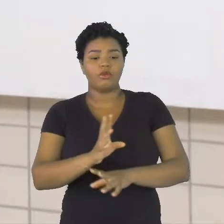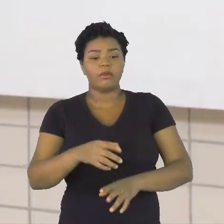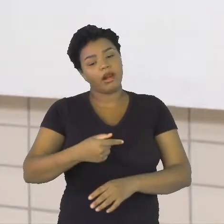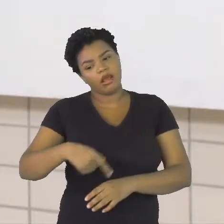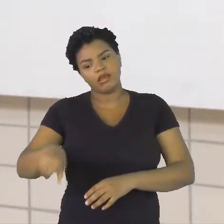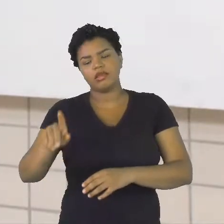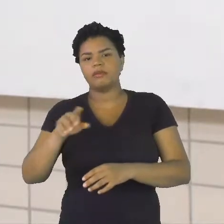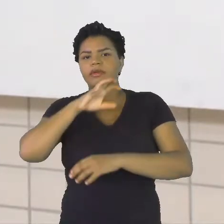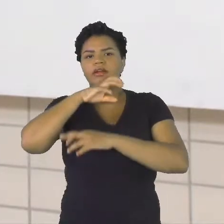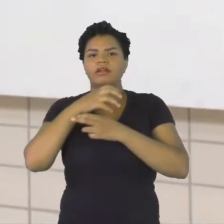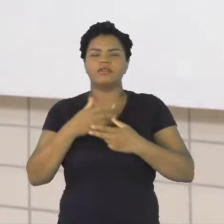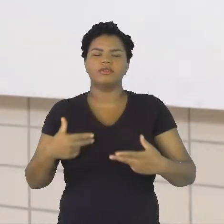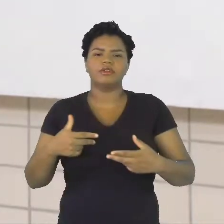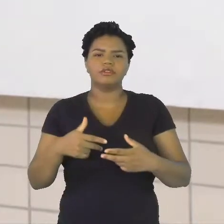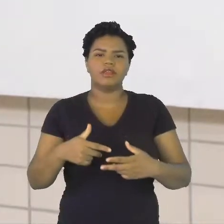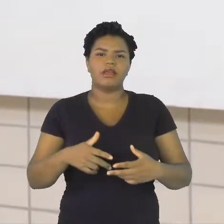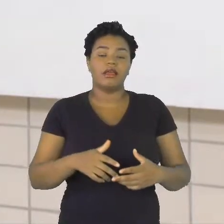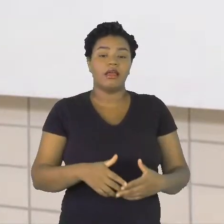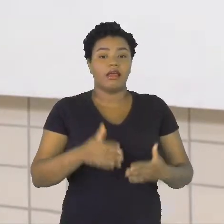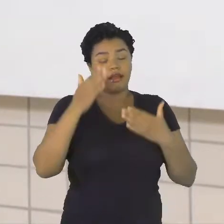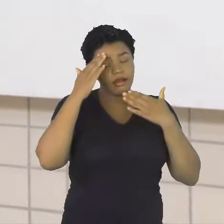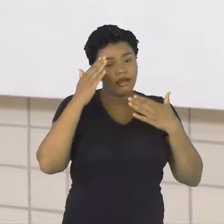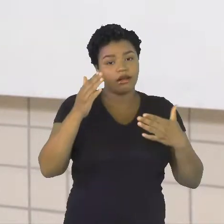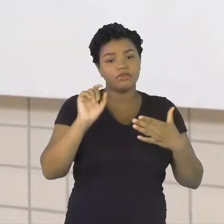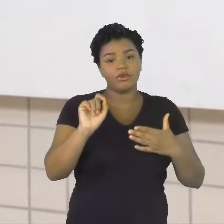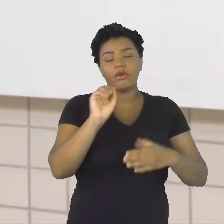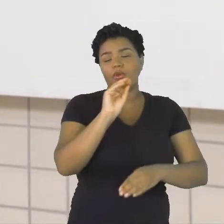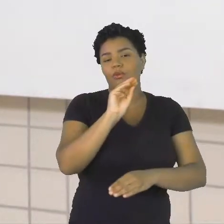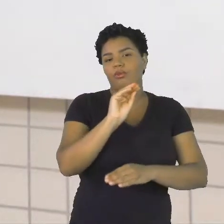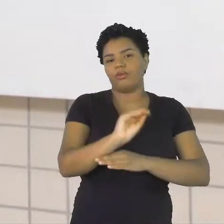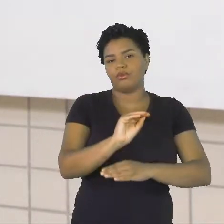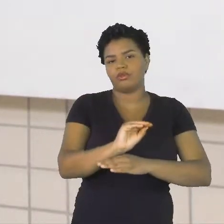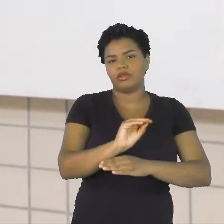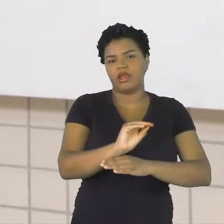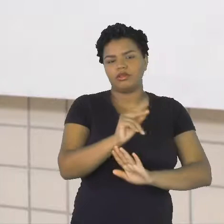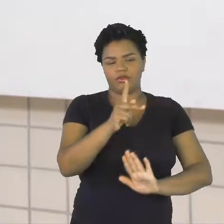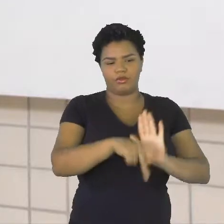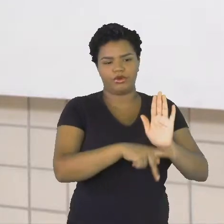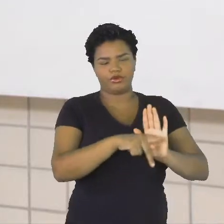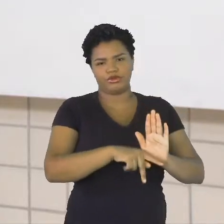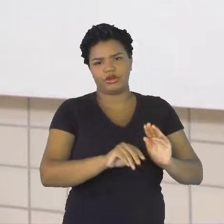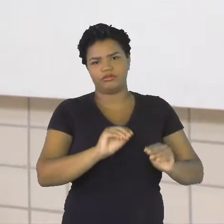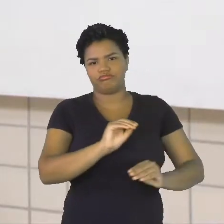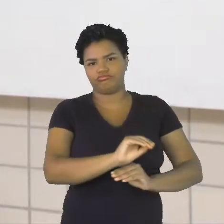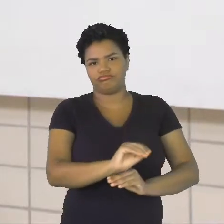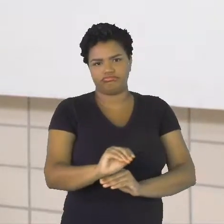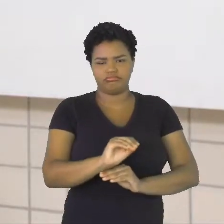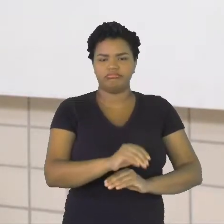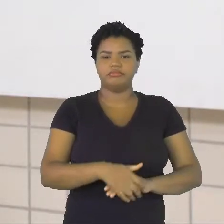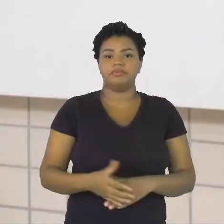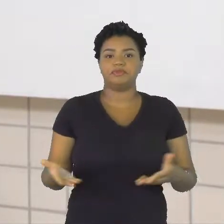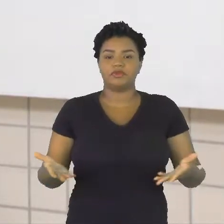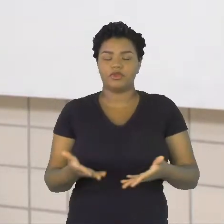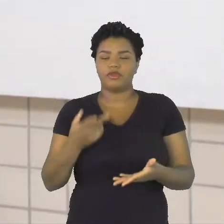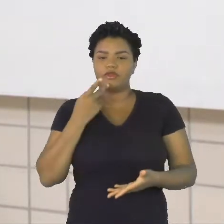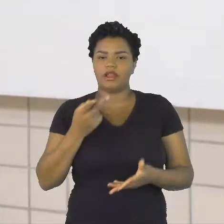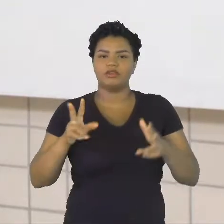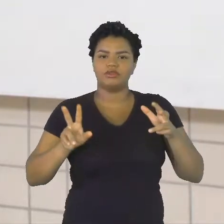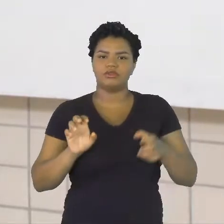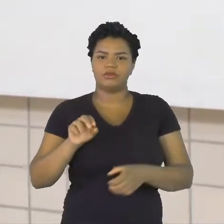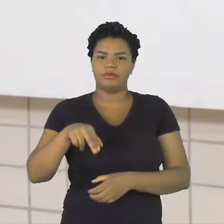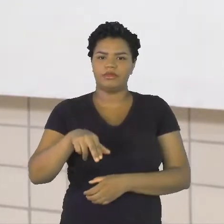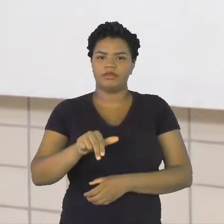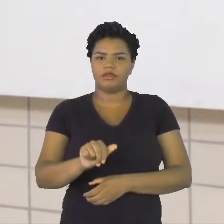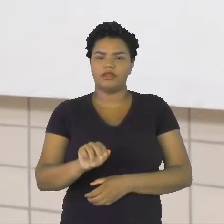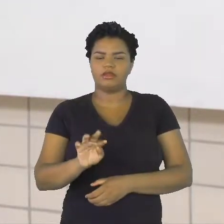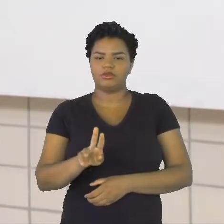que eles receberam naquele projeto. E hoje nós vamos falar sobre o Naturatins, que